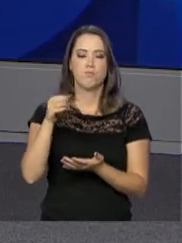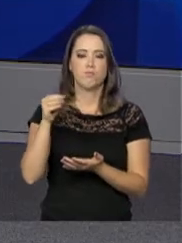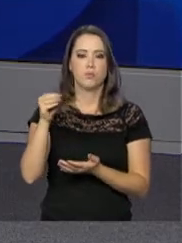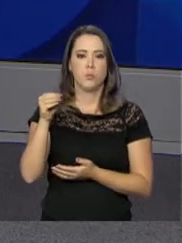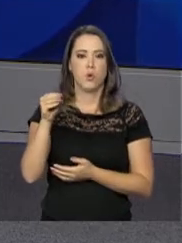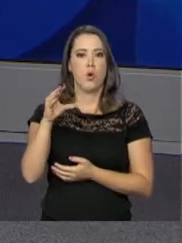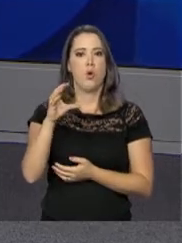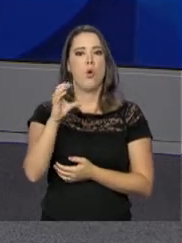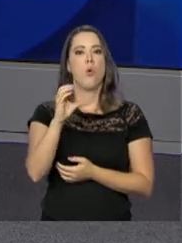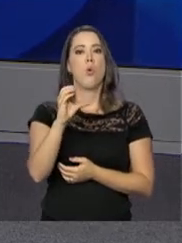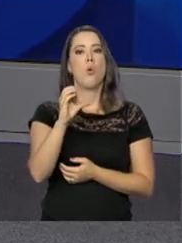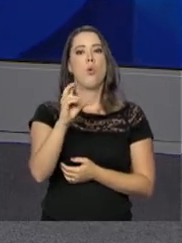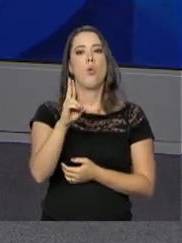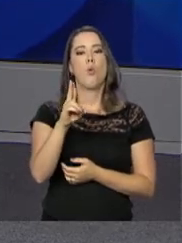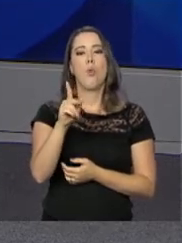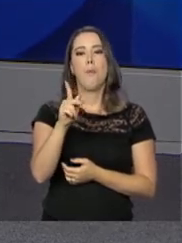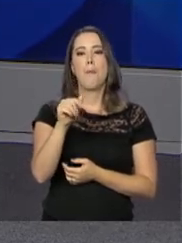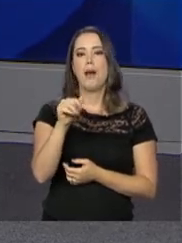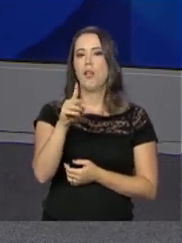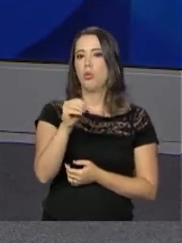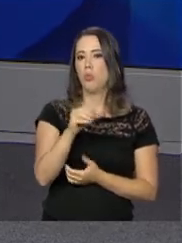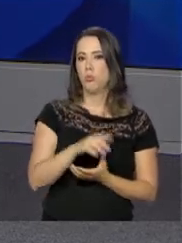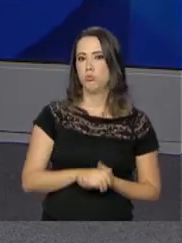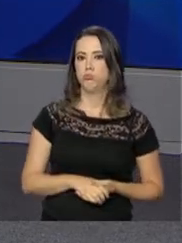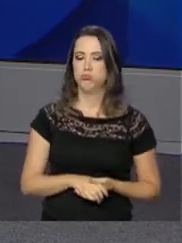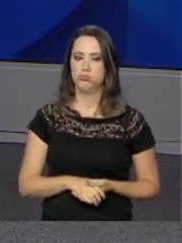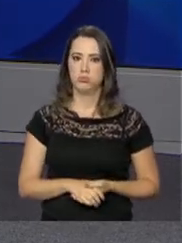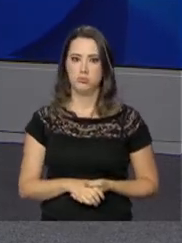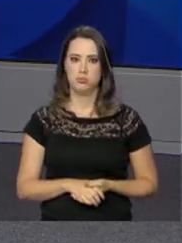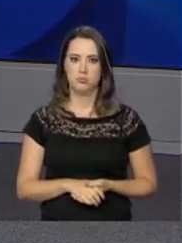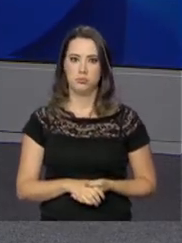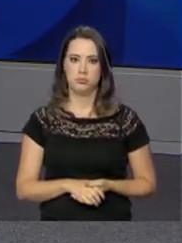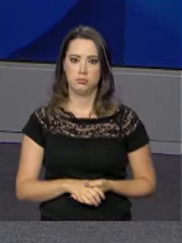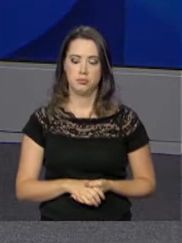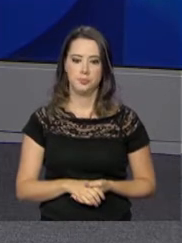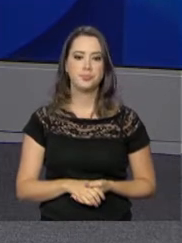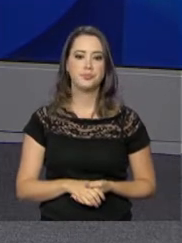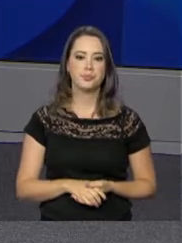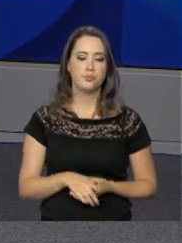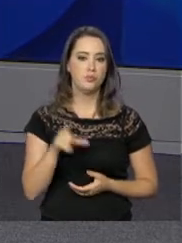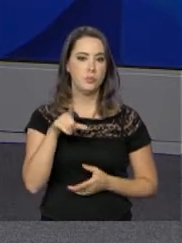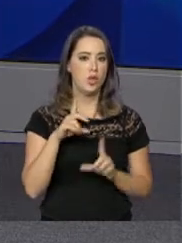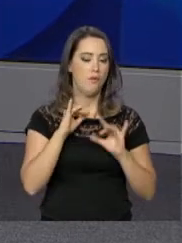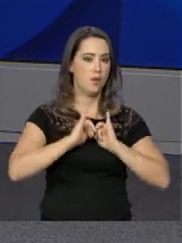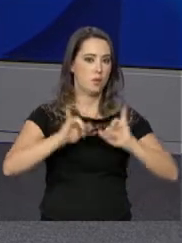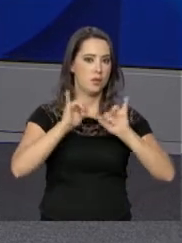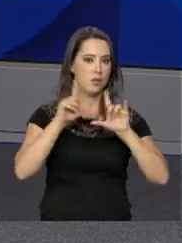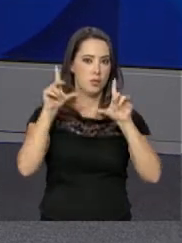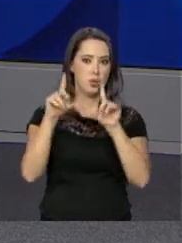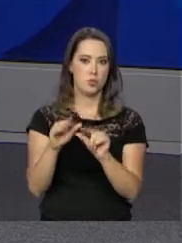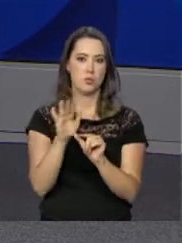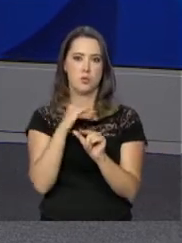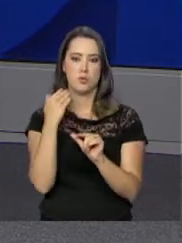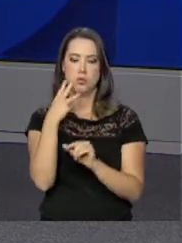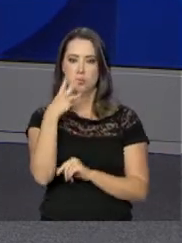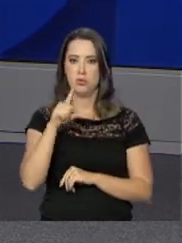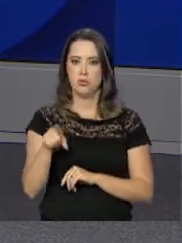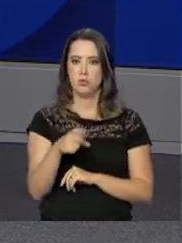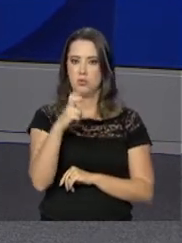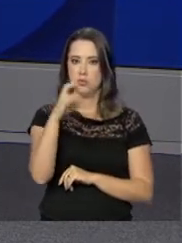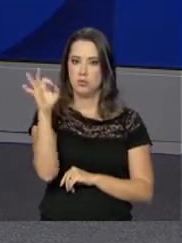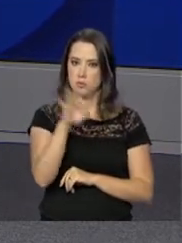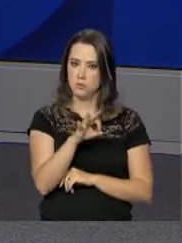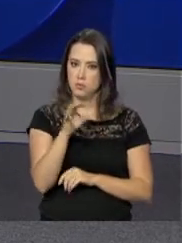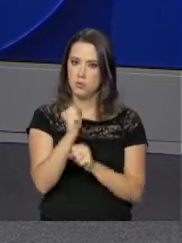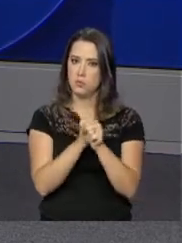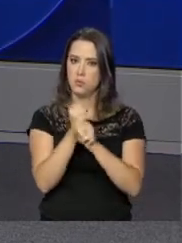E na instalação do Conselho Nacional de Segurança Pública, foi anunciada a meta de reduzir os homicídios em 3,5% ao ano.